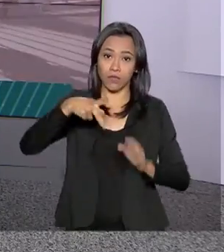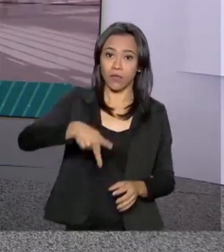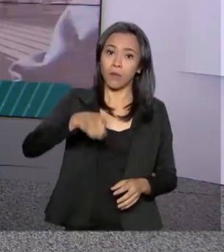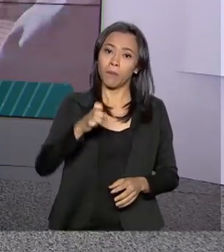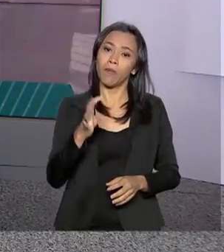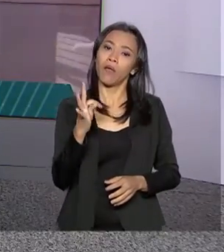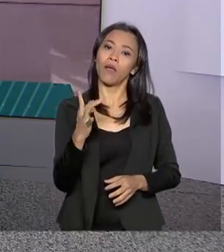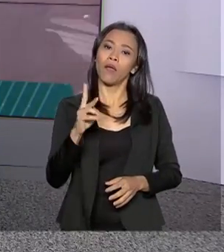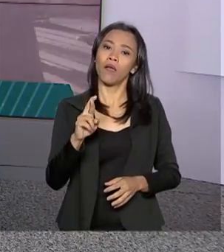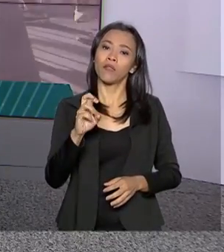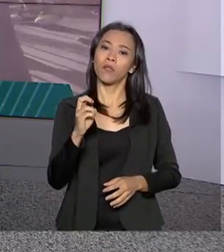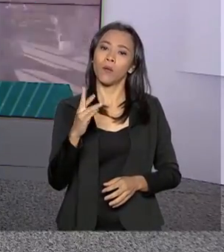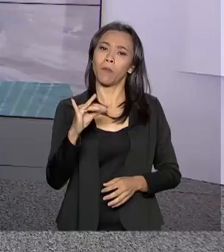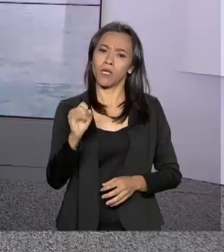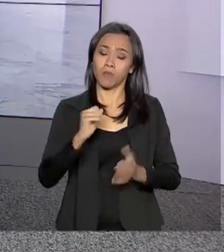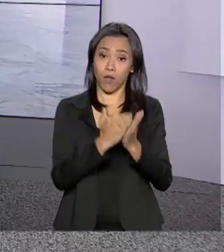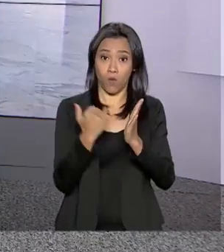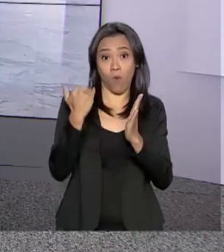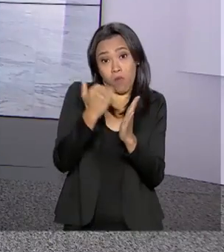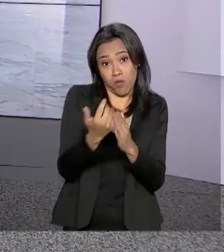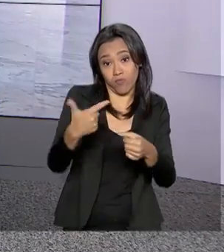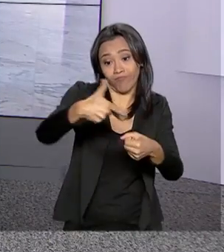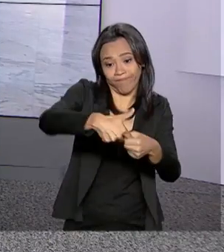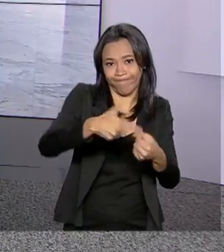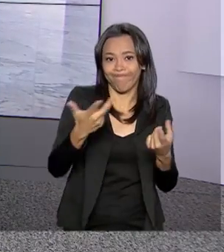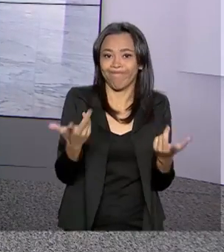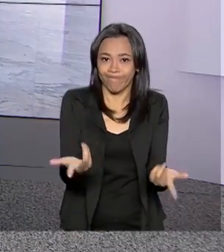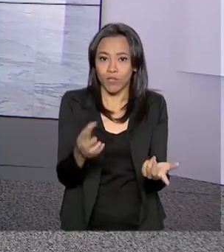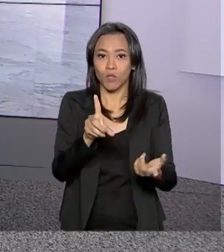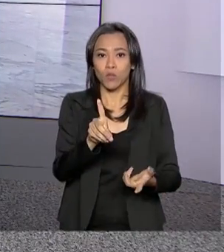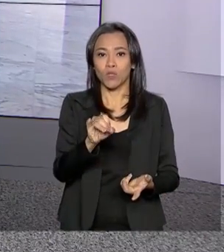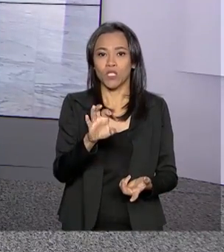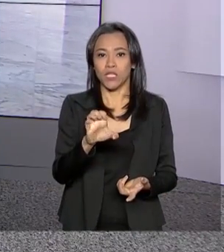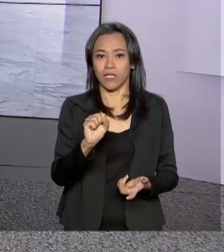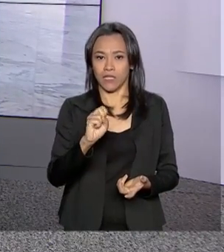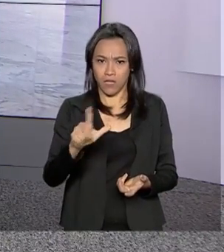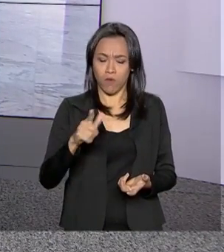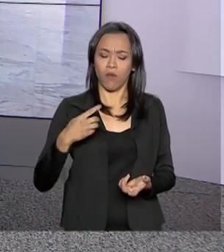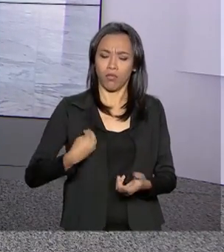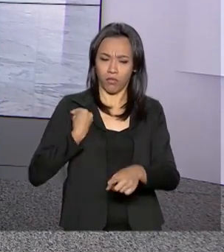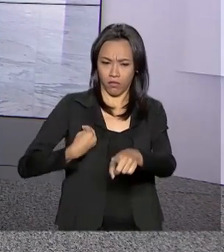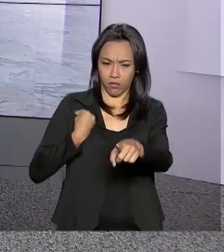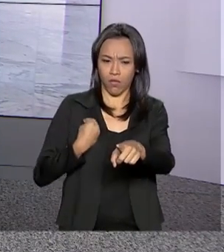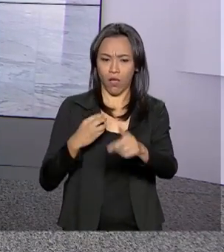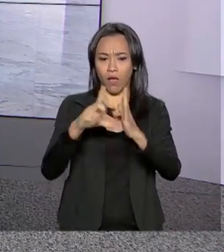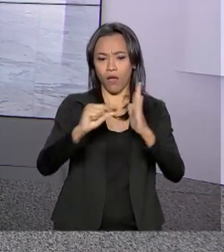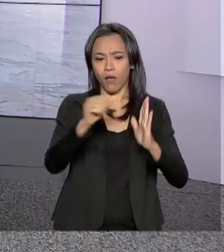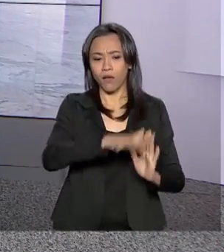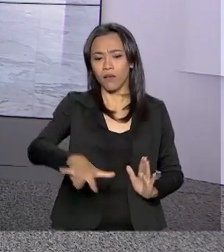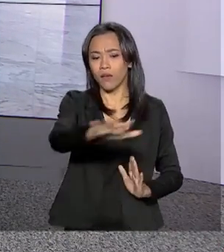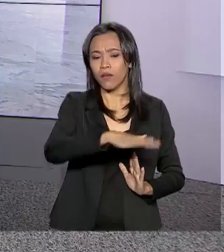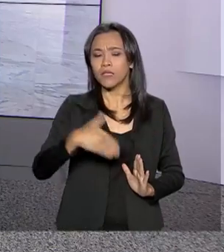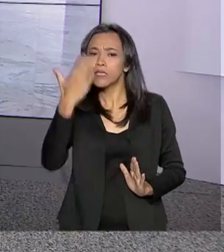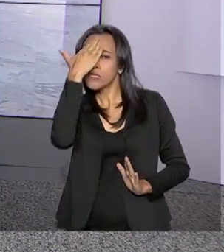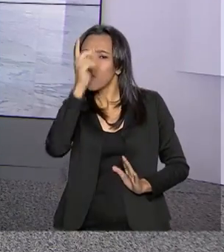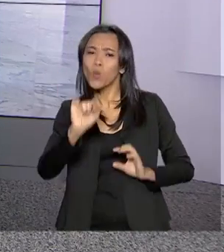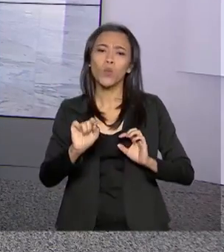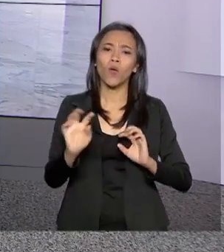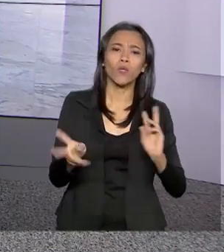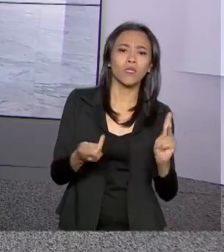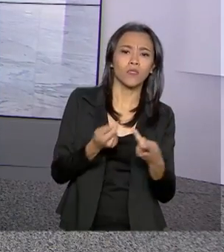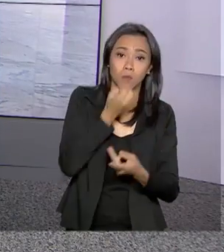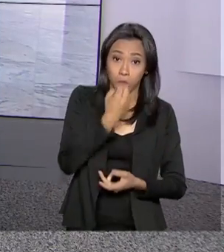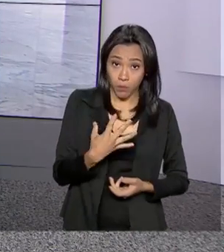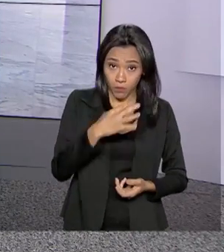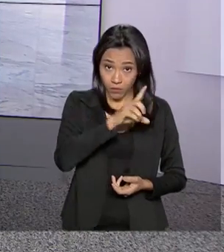reajuste do diesel. A repórter Luciana Colares de Holanda está no Palácio do Planalto e acompanha a movimentação por lá. Bom dia,